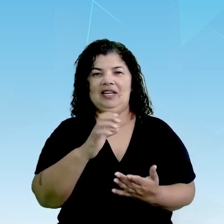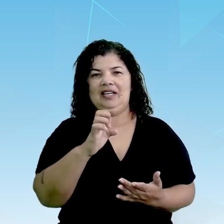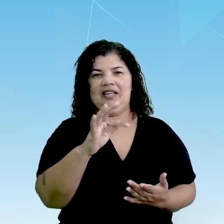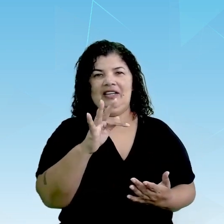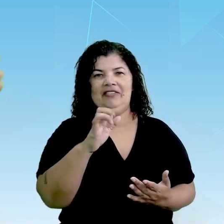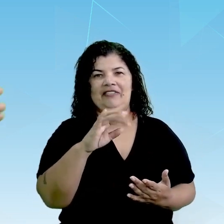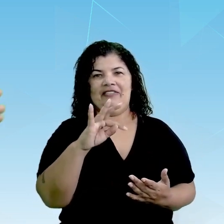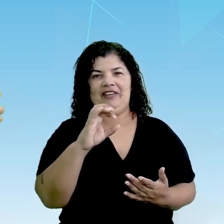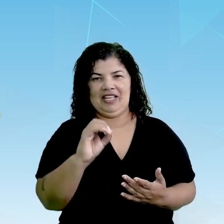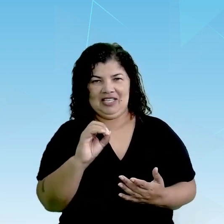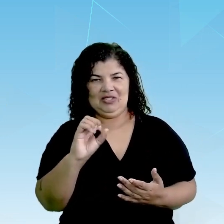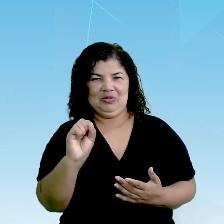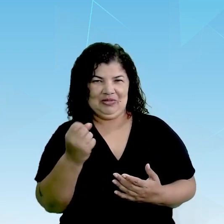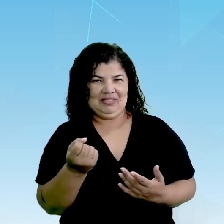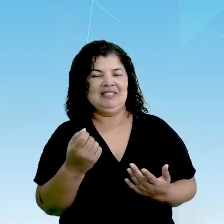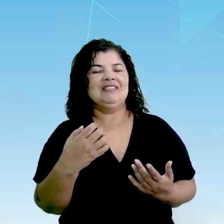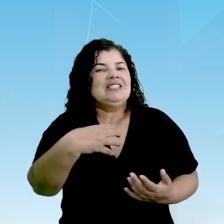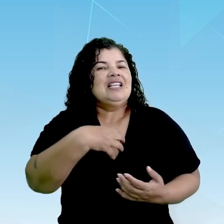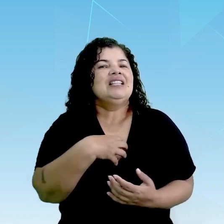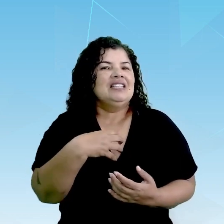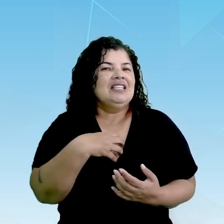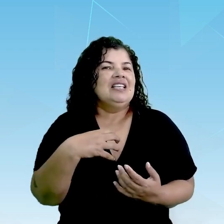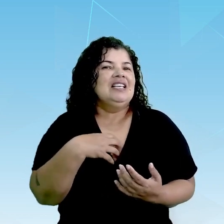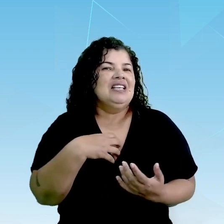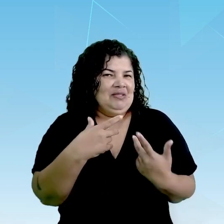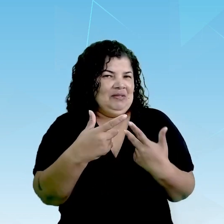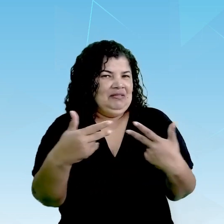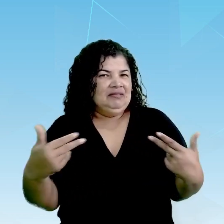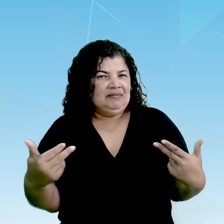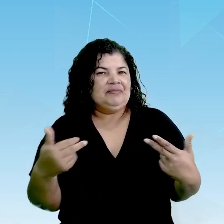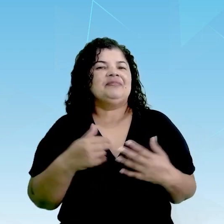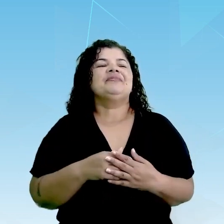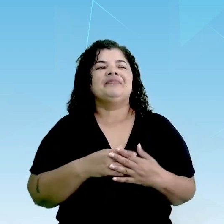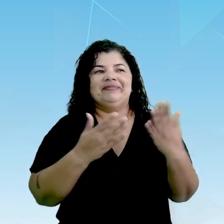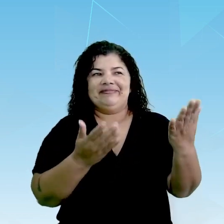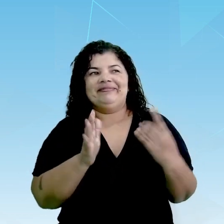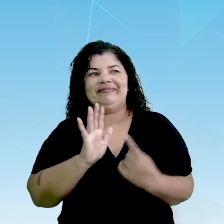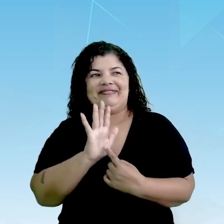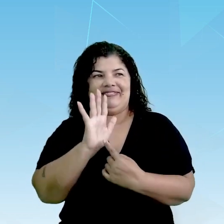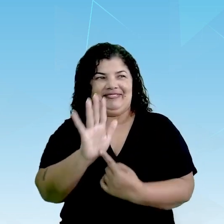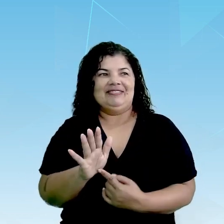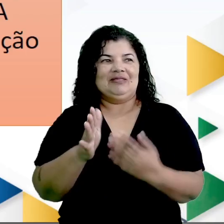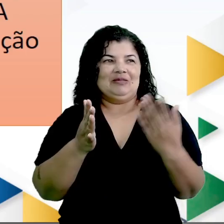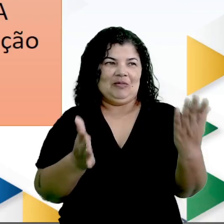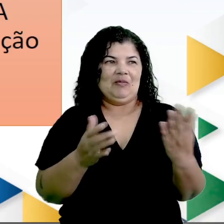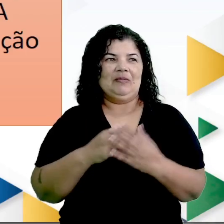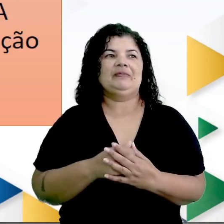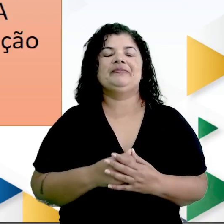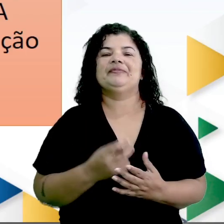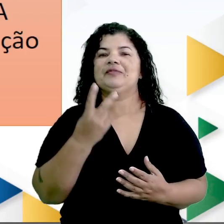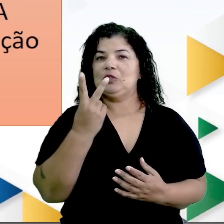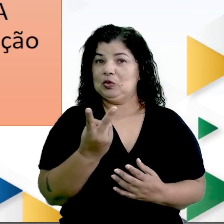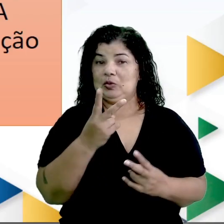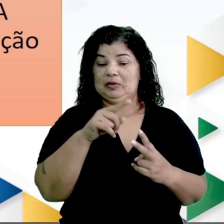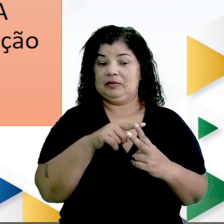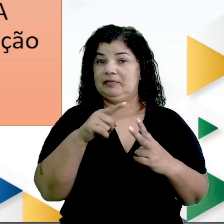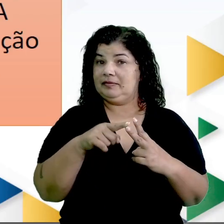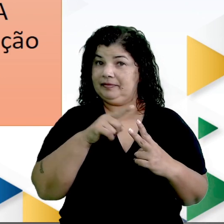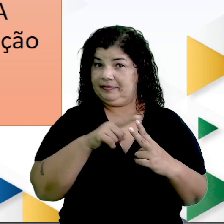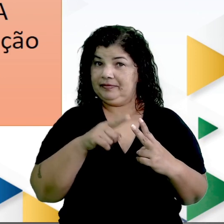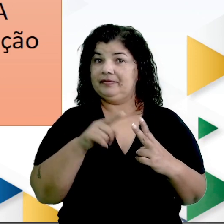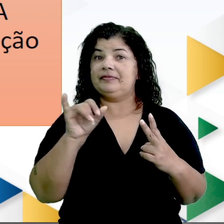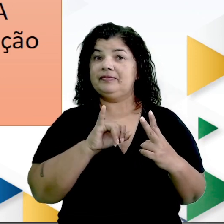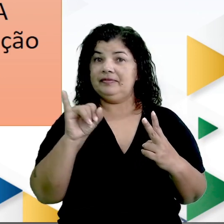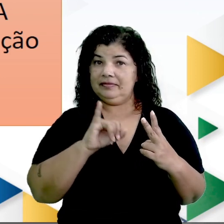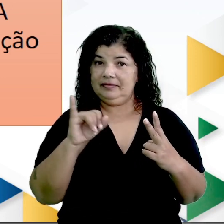ou os efeitos de sentido. E vamos lá. Na tela, trago para vocês duas definições interessantes.